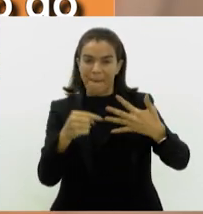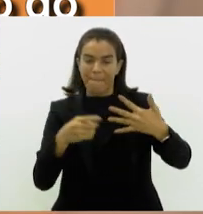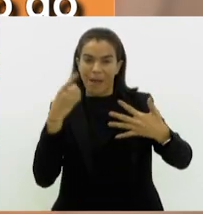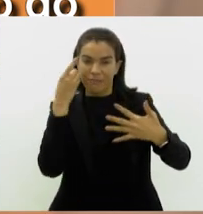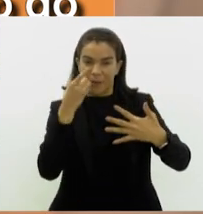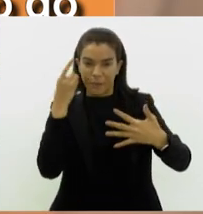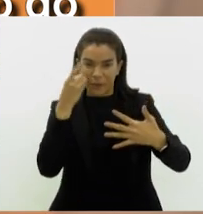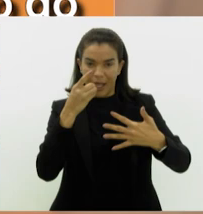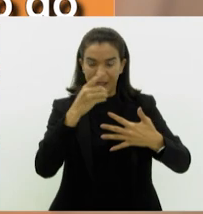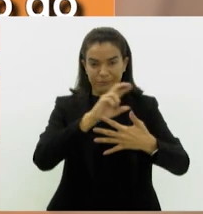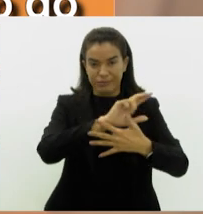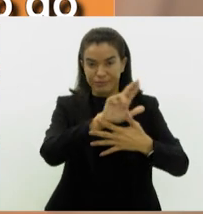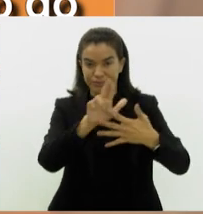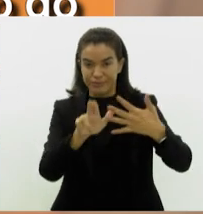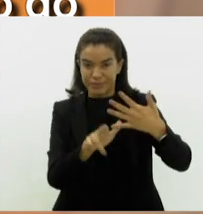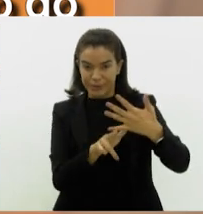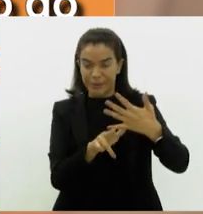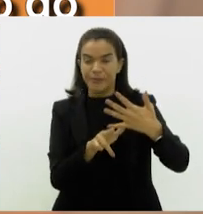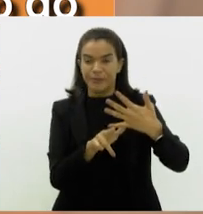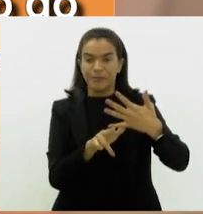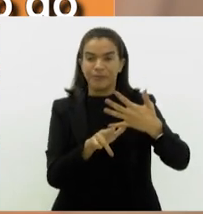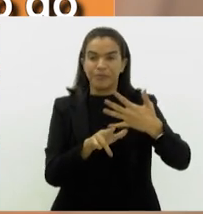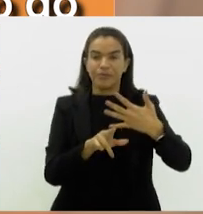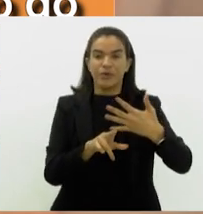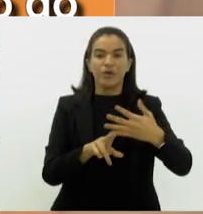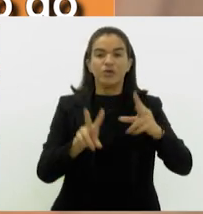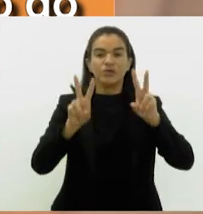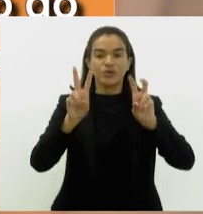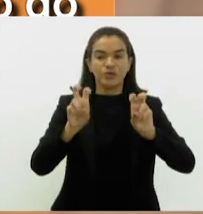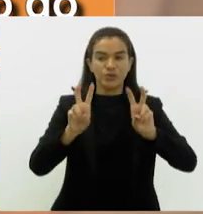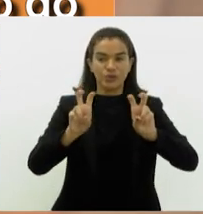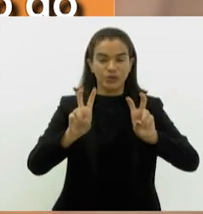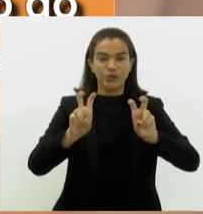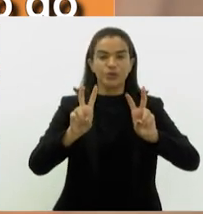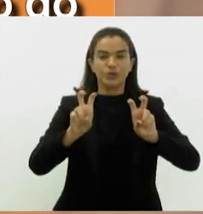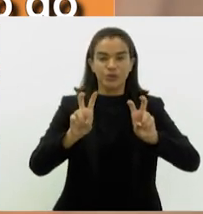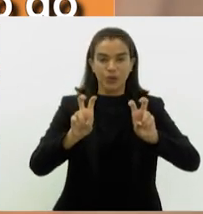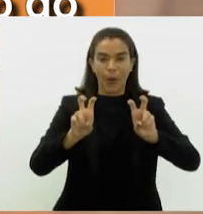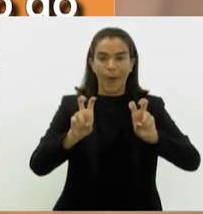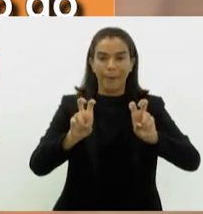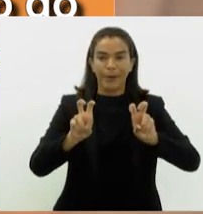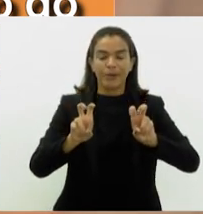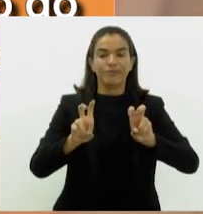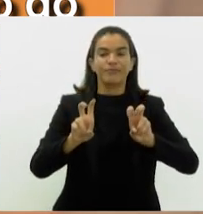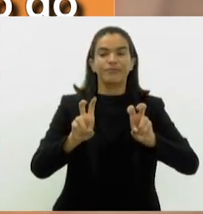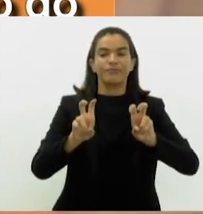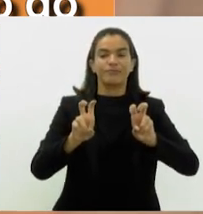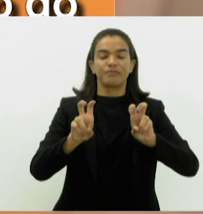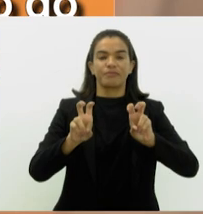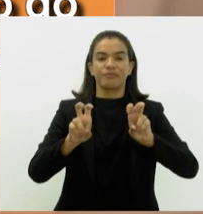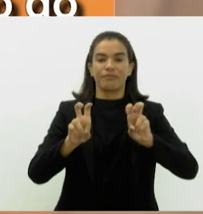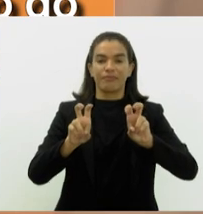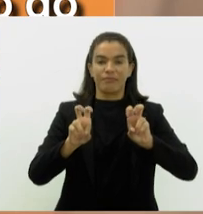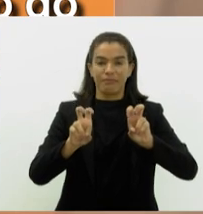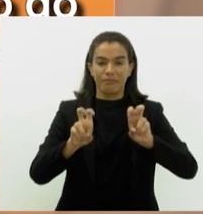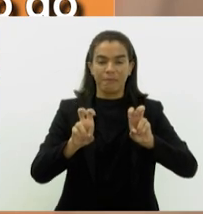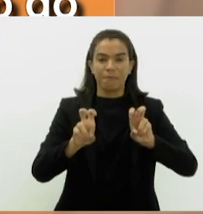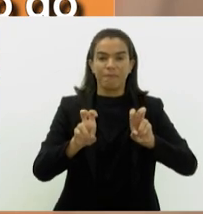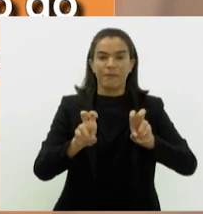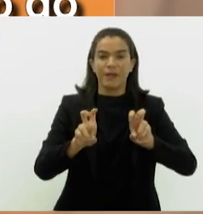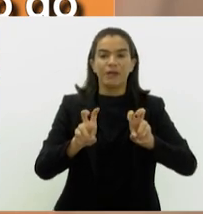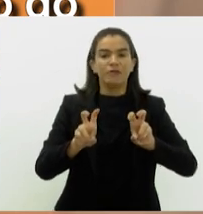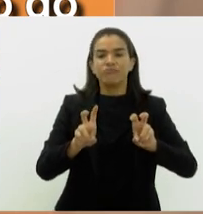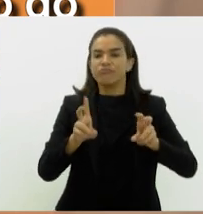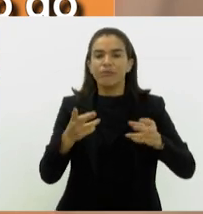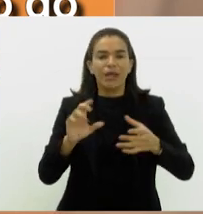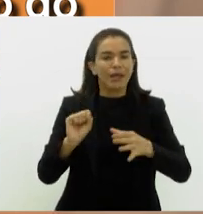Rocha, Renato Machado, Munir Neto, Fred Pacheco, Jorge Felipe Neto, Indy Armelal e Tiago Rangel,